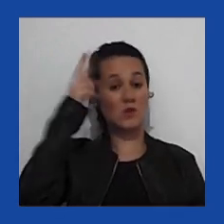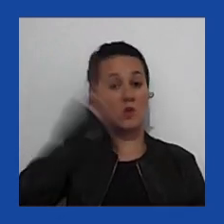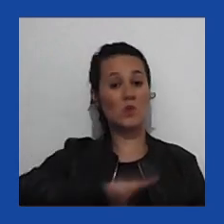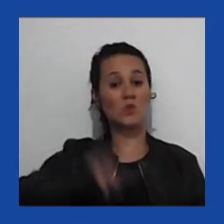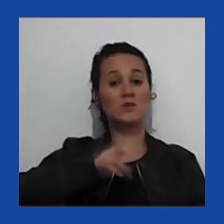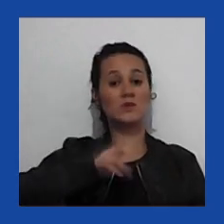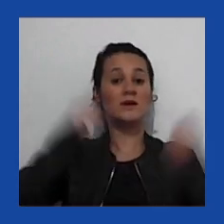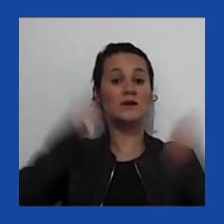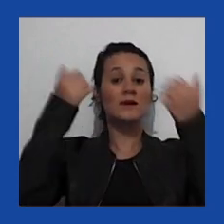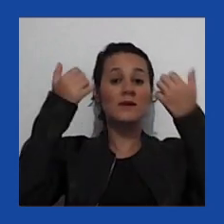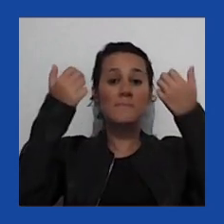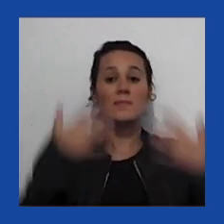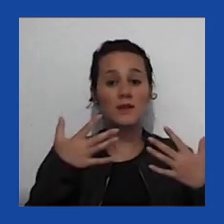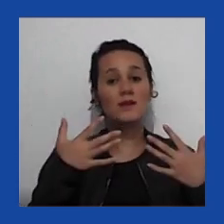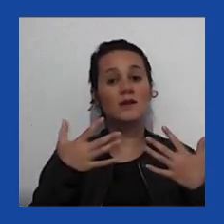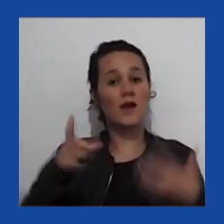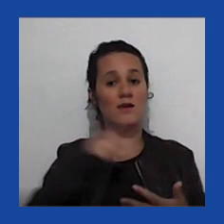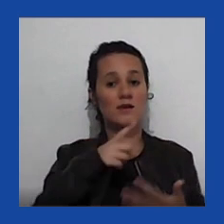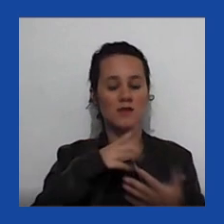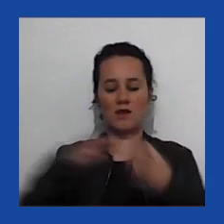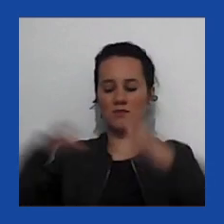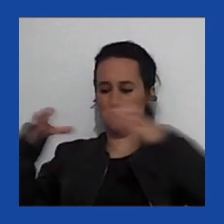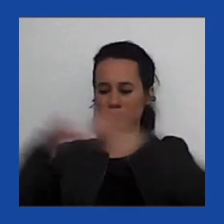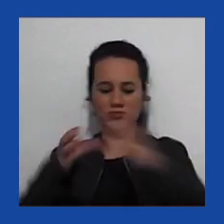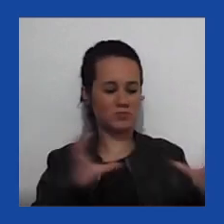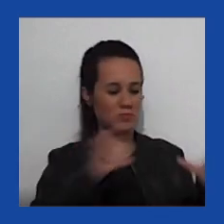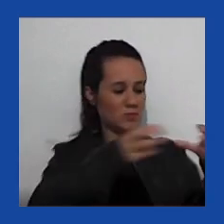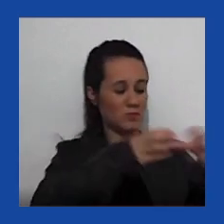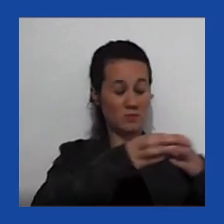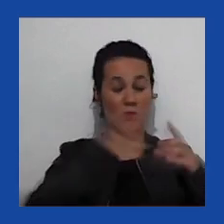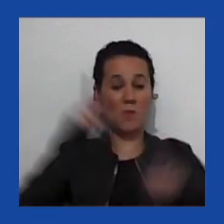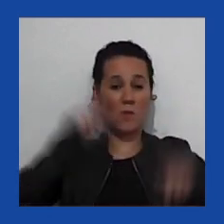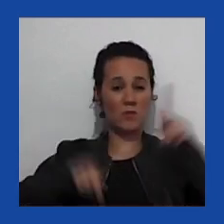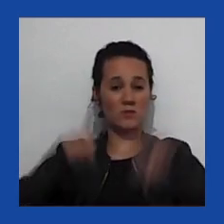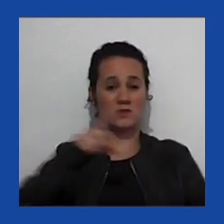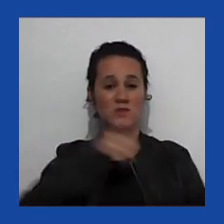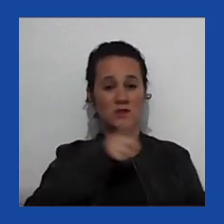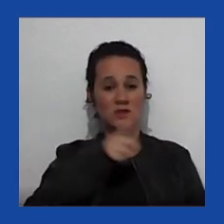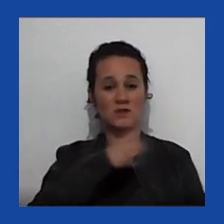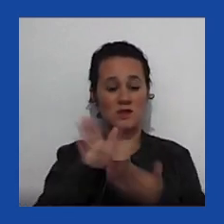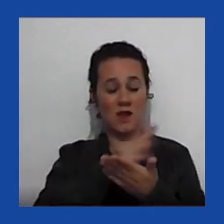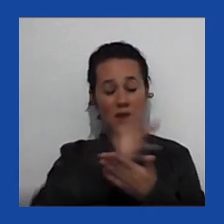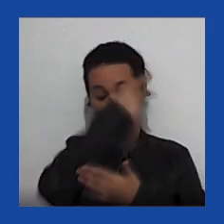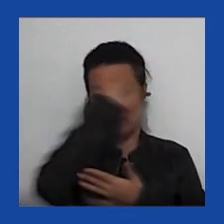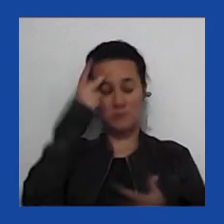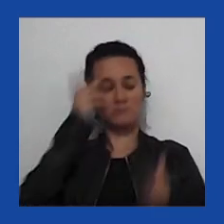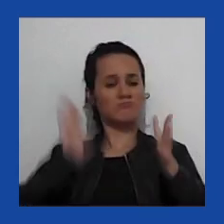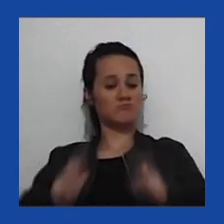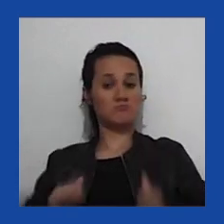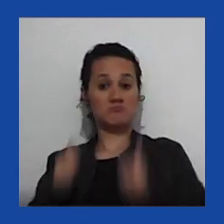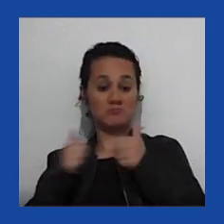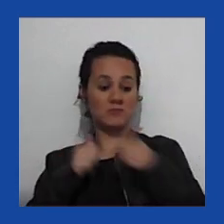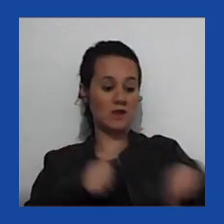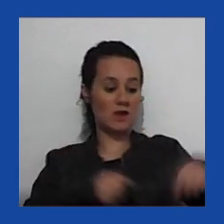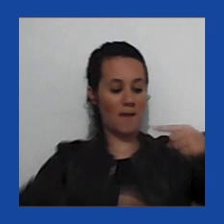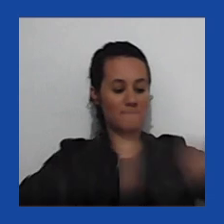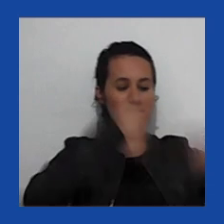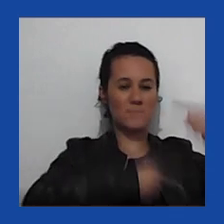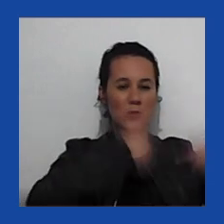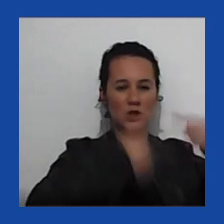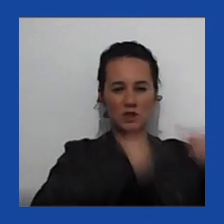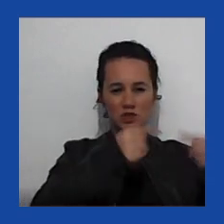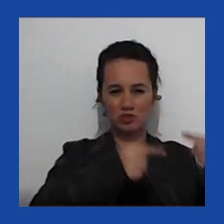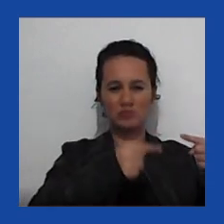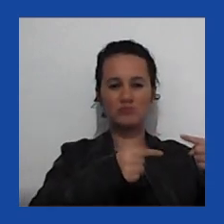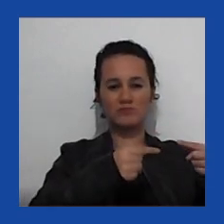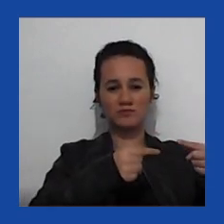que divide a população entre o povo puro e os elites corruptos, e que acham que a política deve ser a